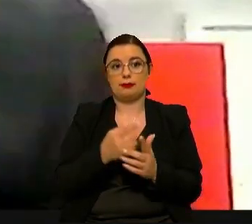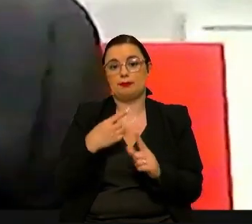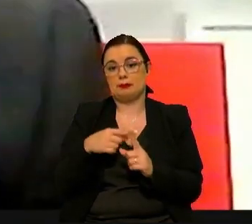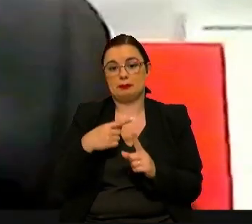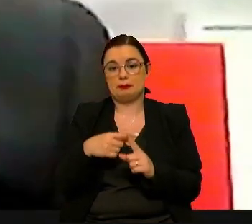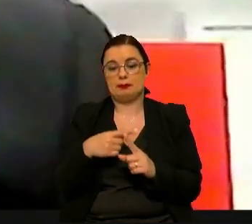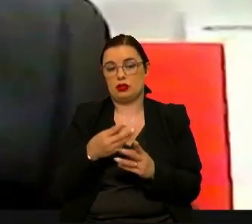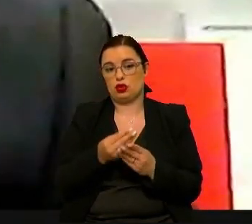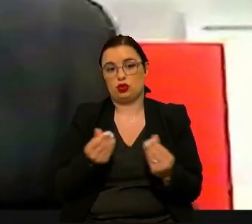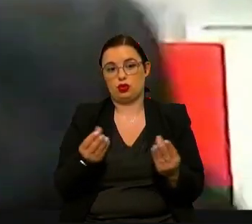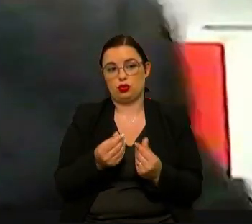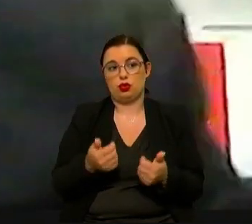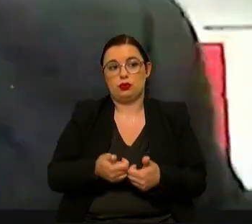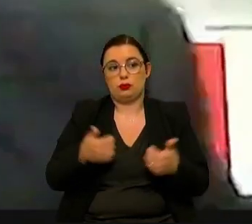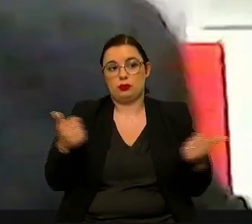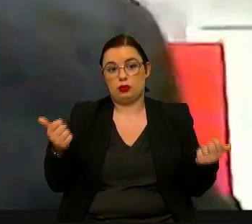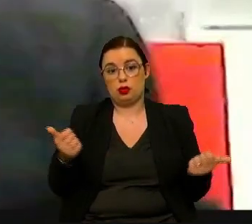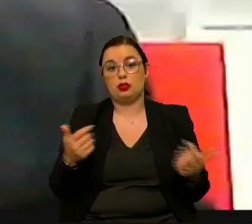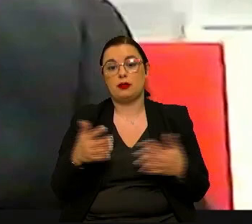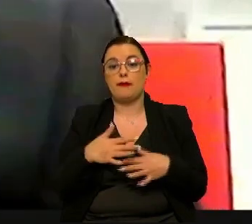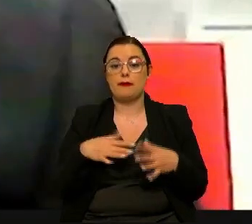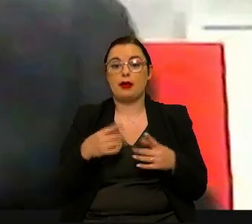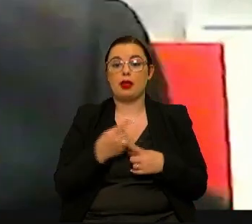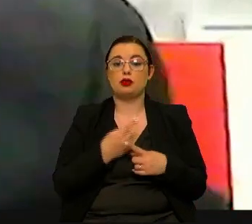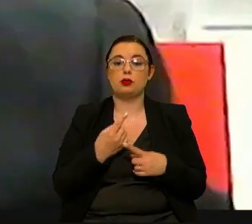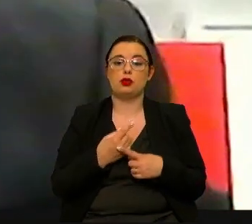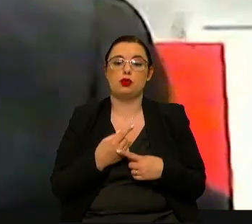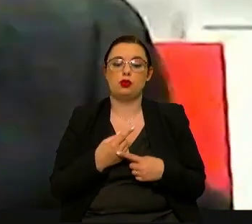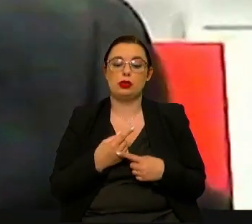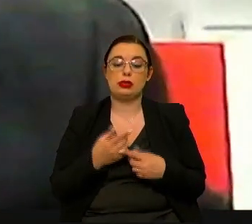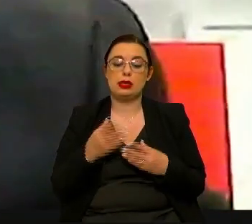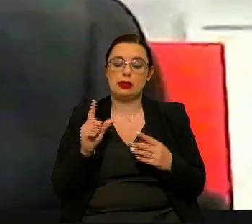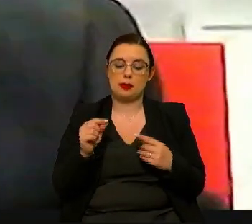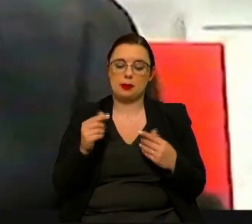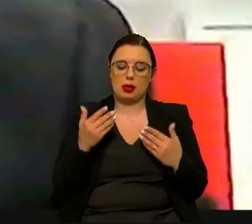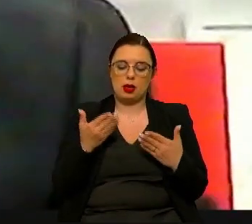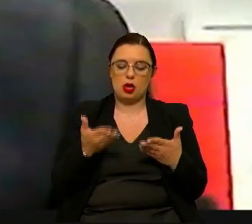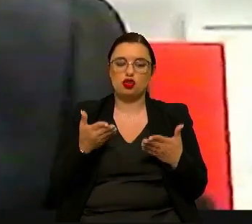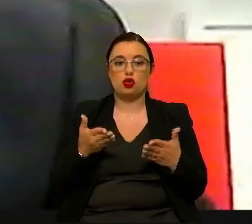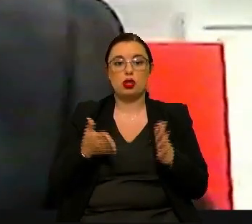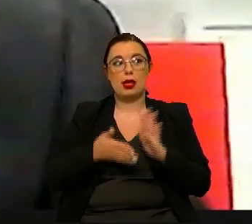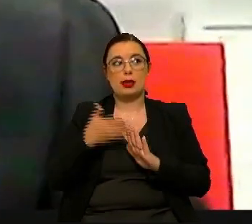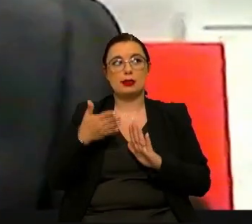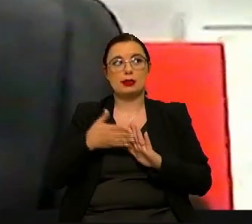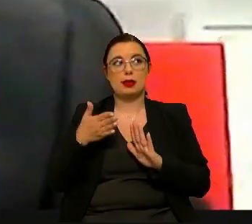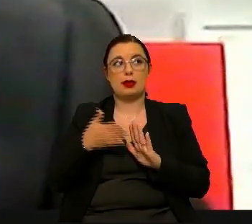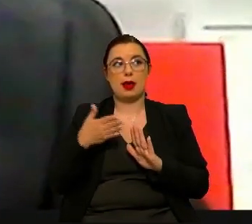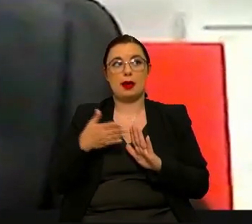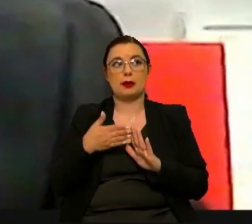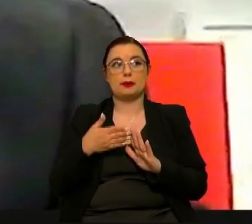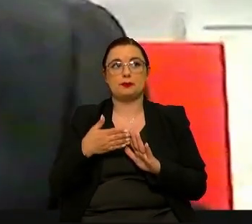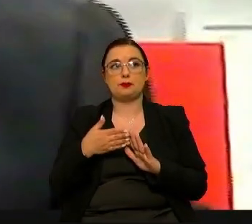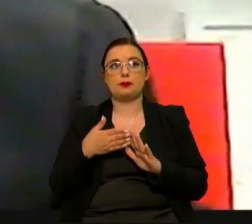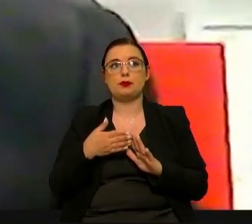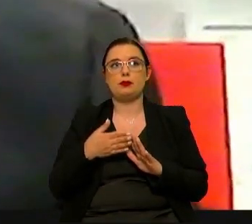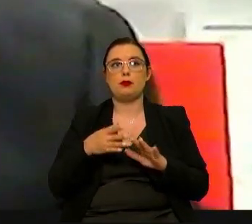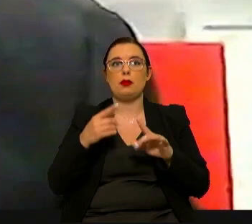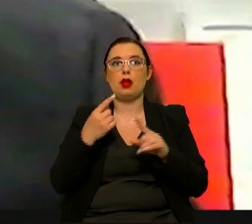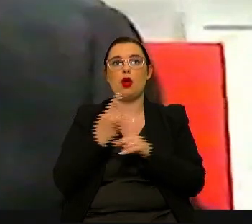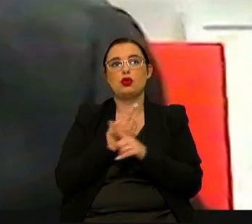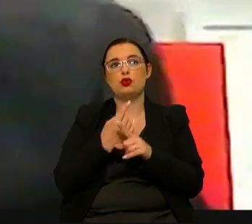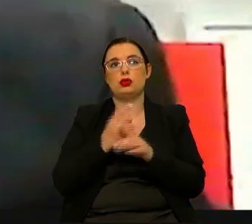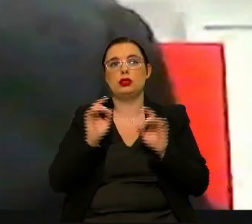soluções, tem feito uma coisa que também ajuda que é acelerar o evitar